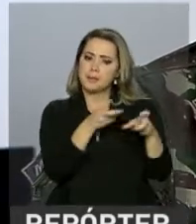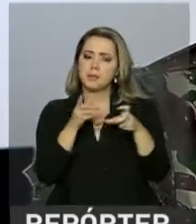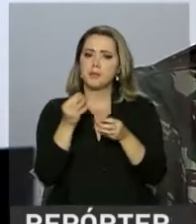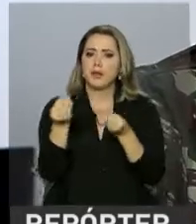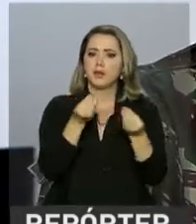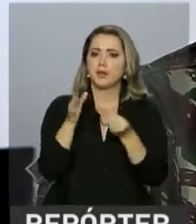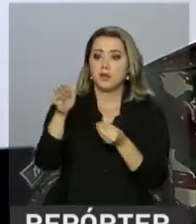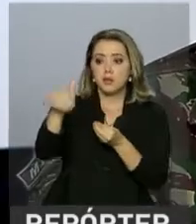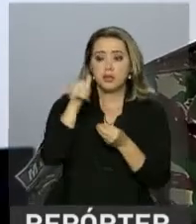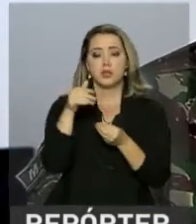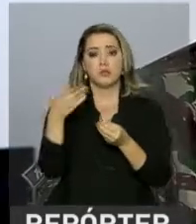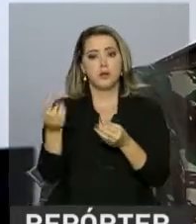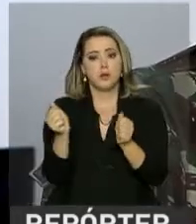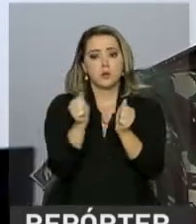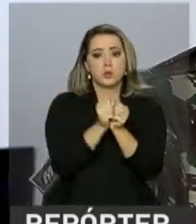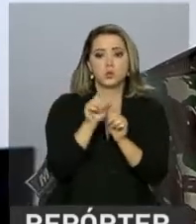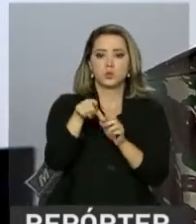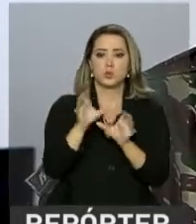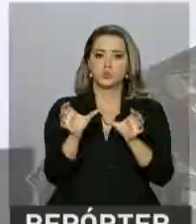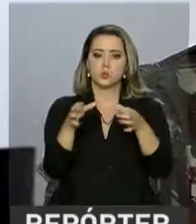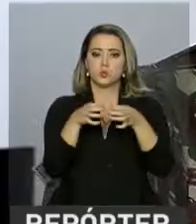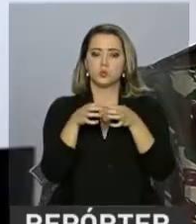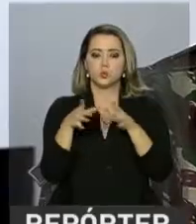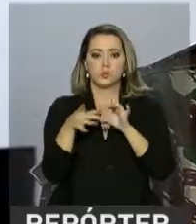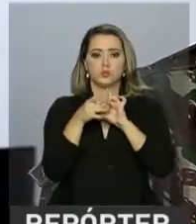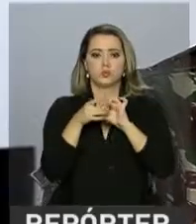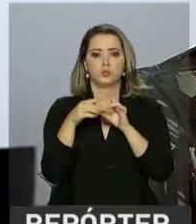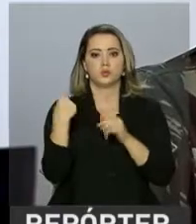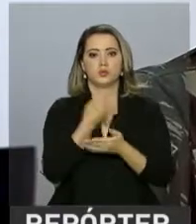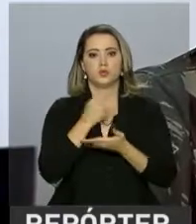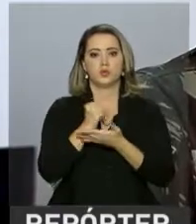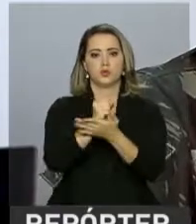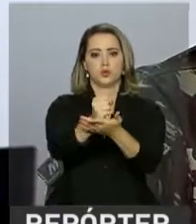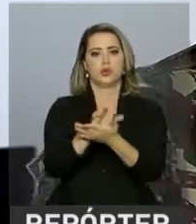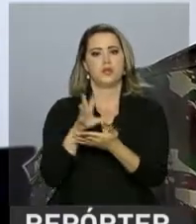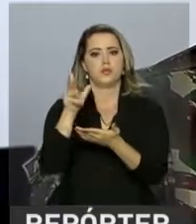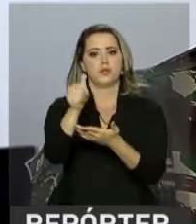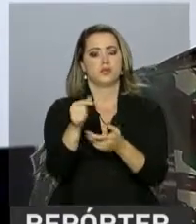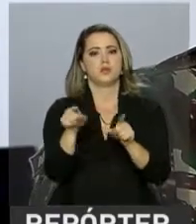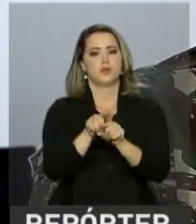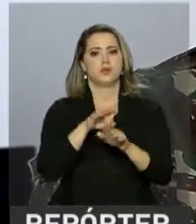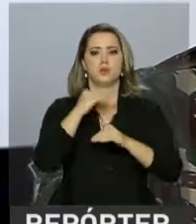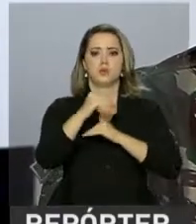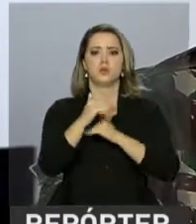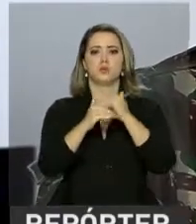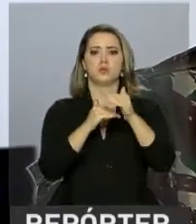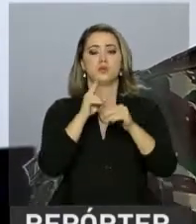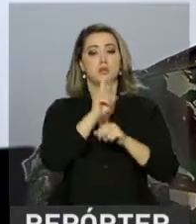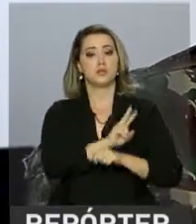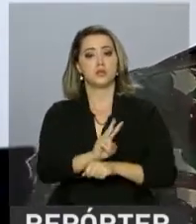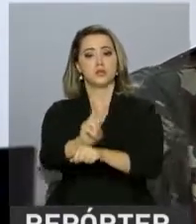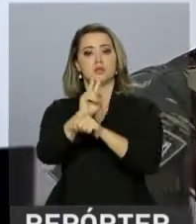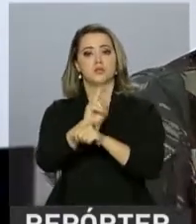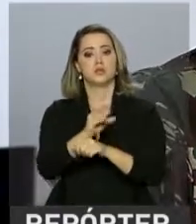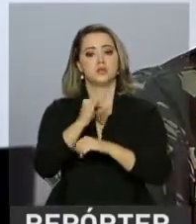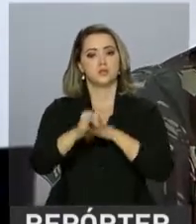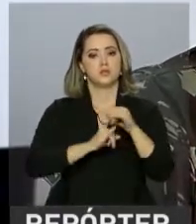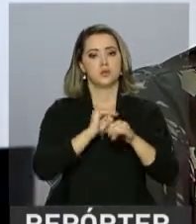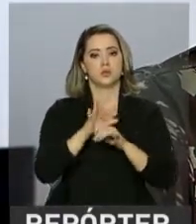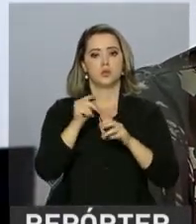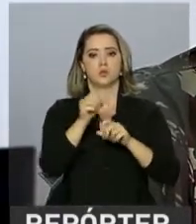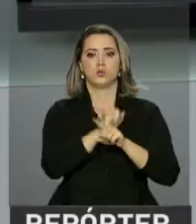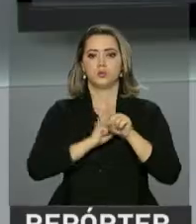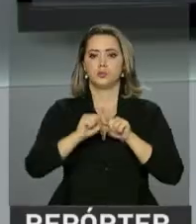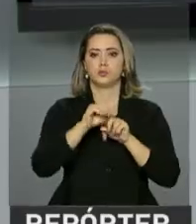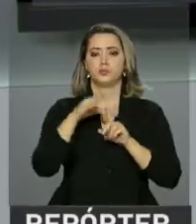trazermos ali para buscarmos uma aproximação com o pessoal. A gente está querendo oferecer, então, todo o crescimento da defesa cibernética para toda a sociedade